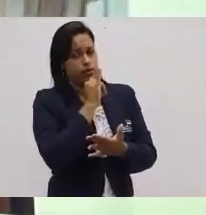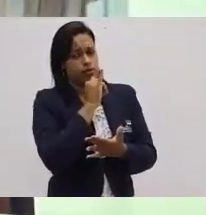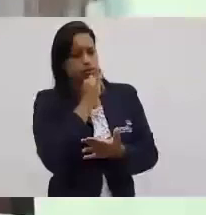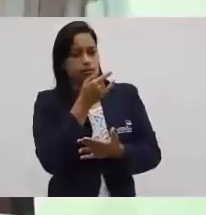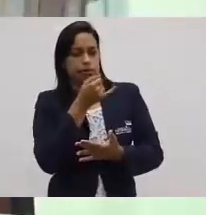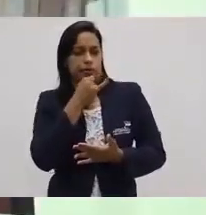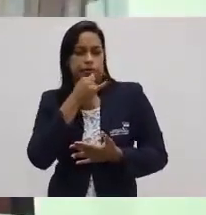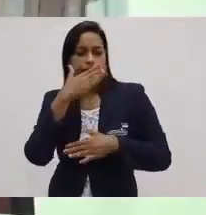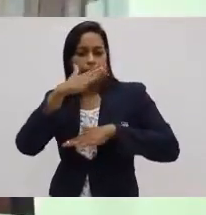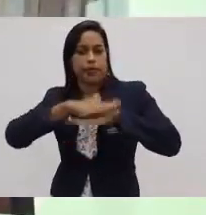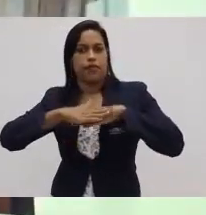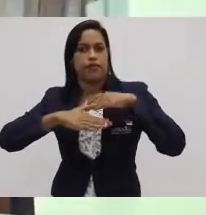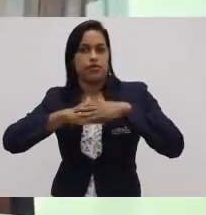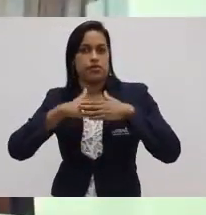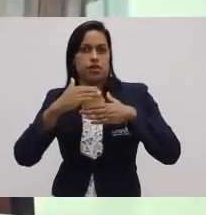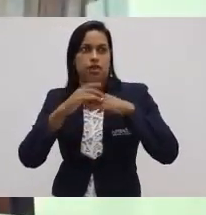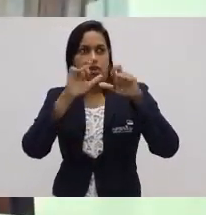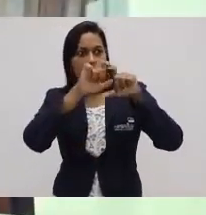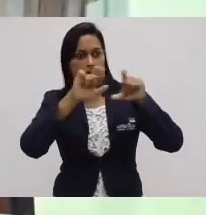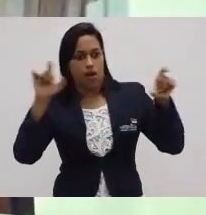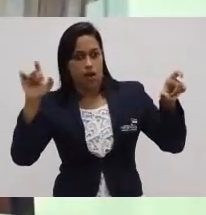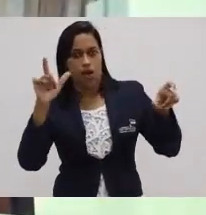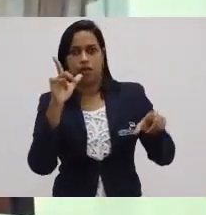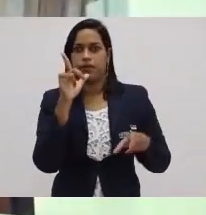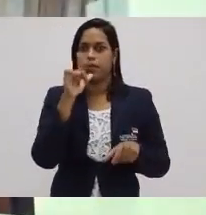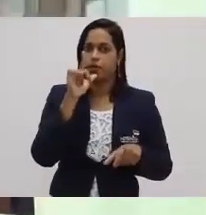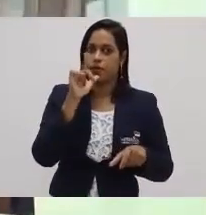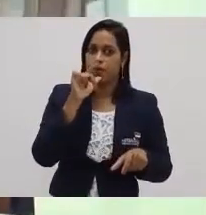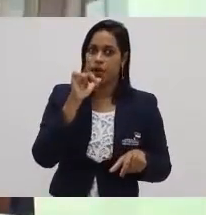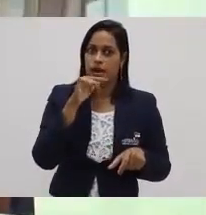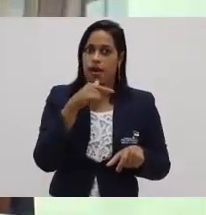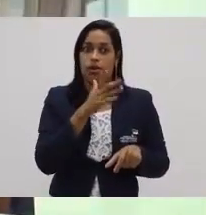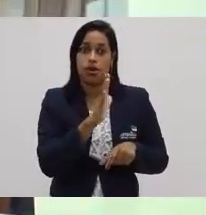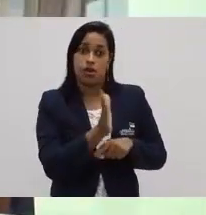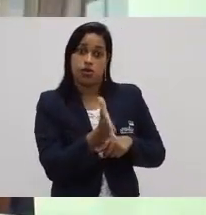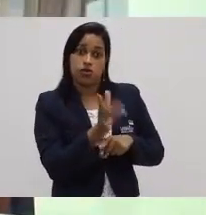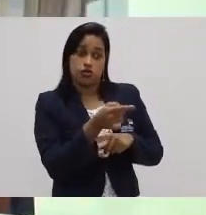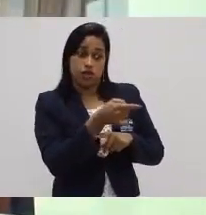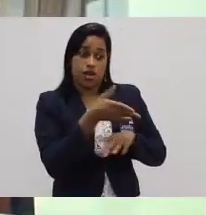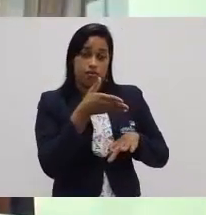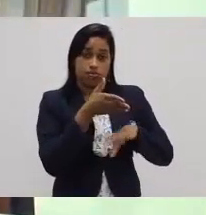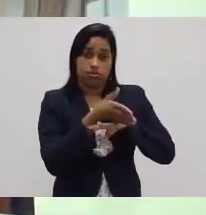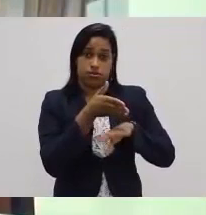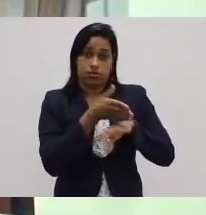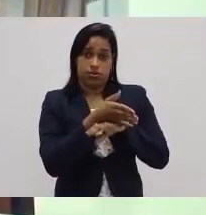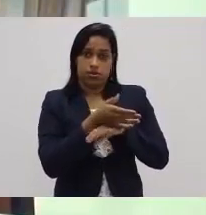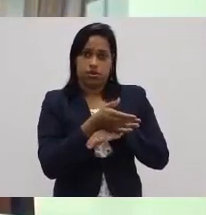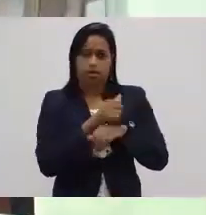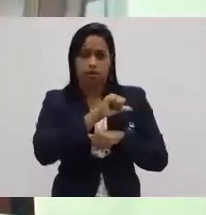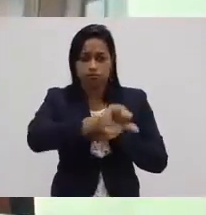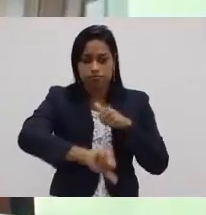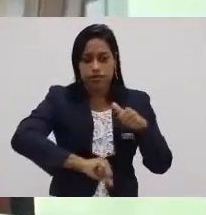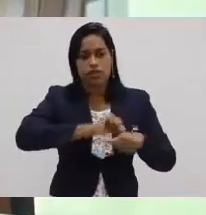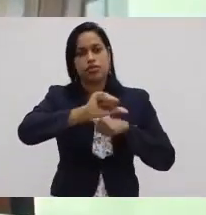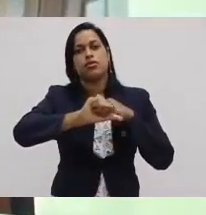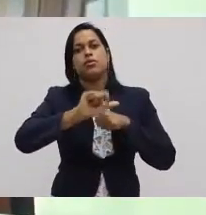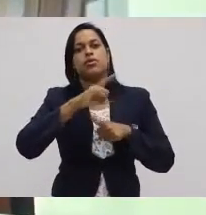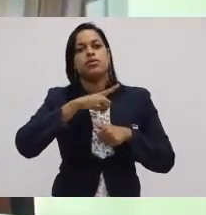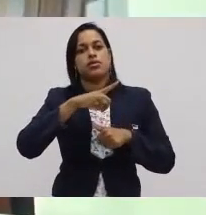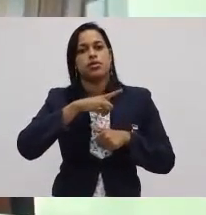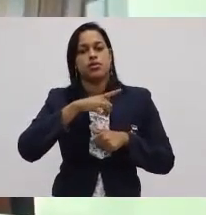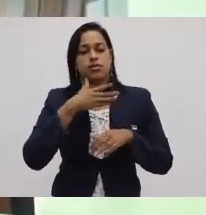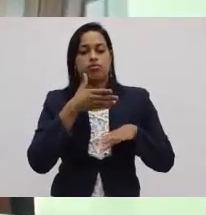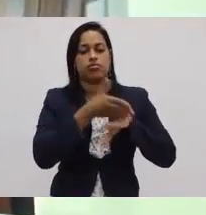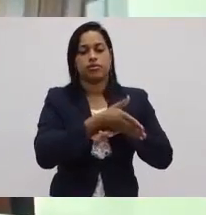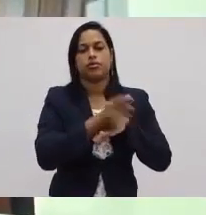funcionários, rótulos, essência, água. Já entrando no processo de transformação, nós teríamos dentro